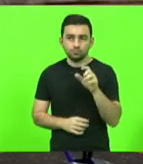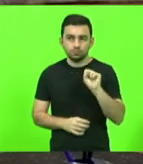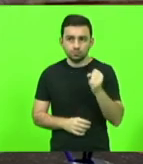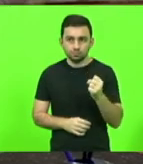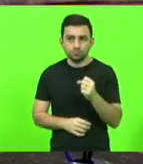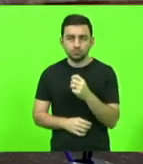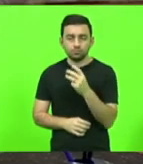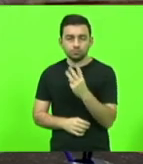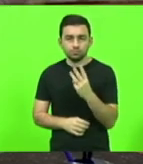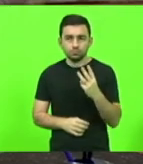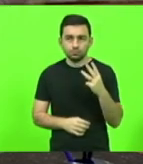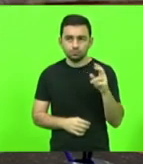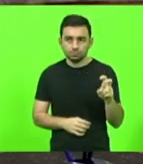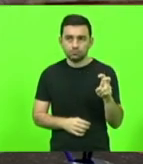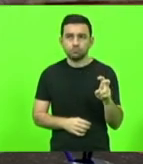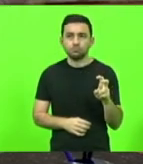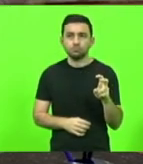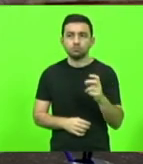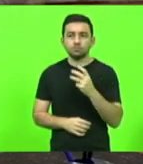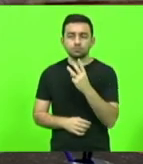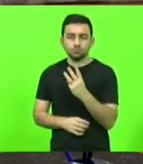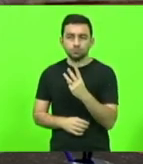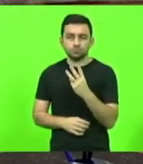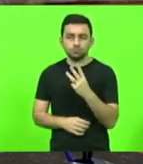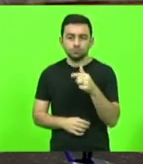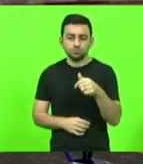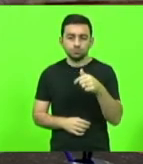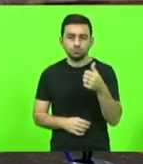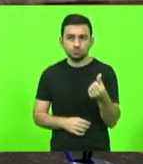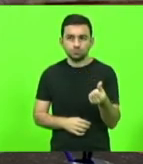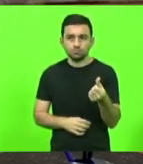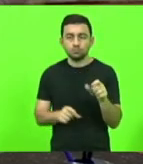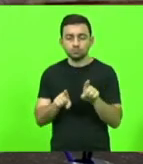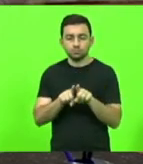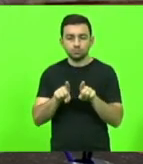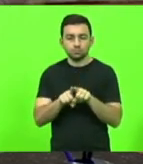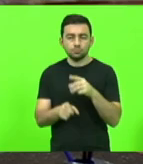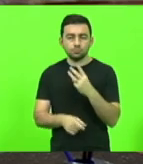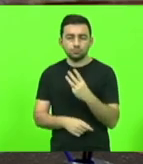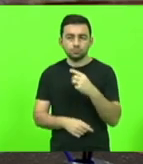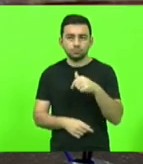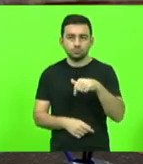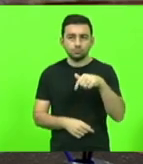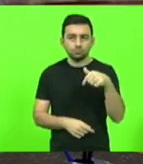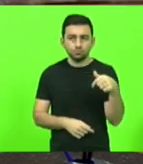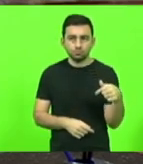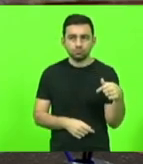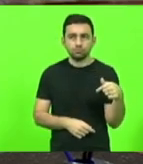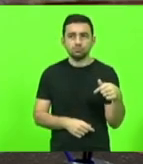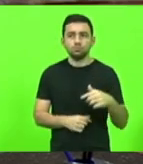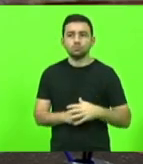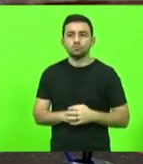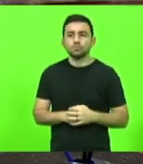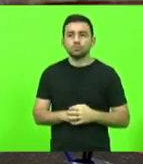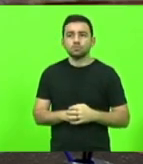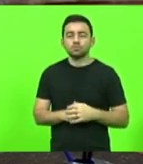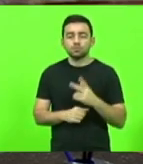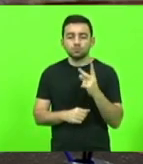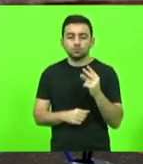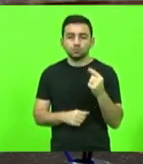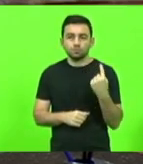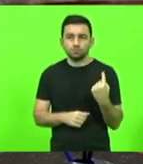335, 376 e 377, 2021.